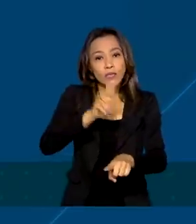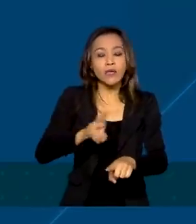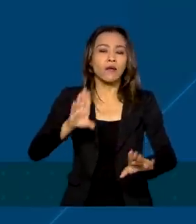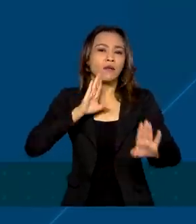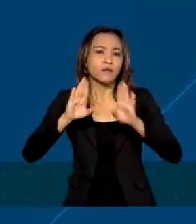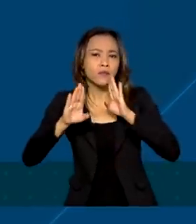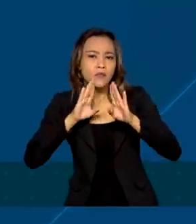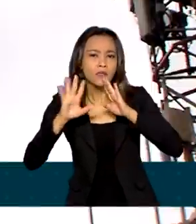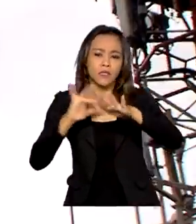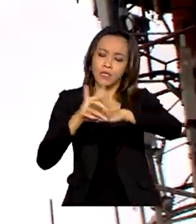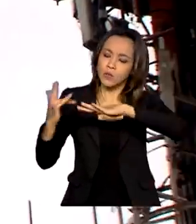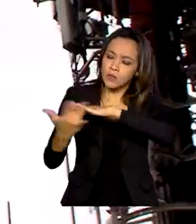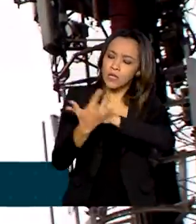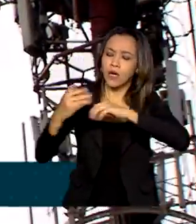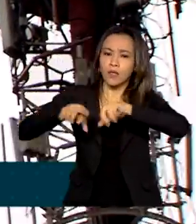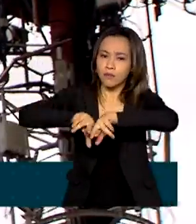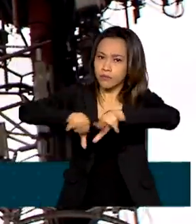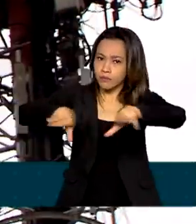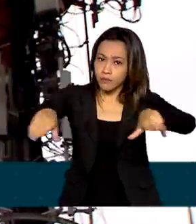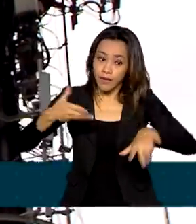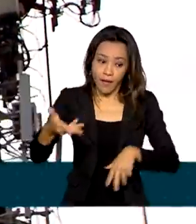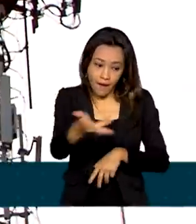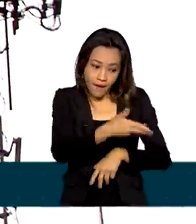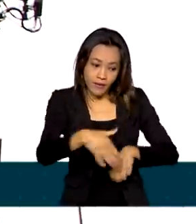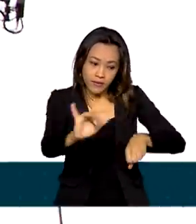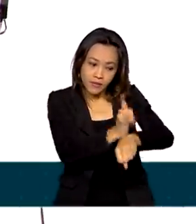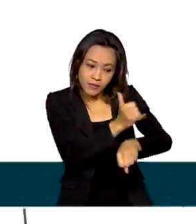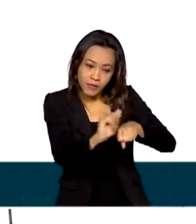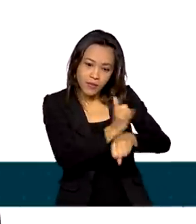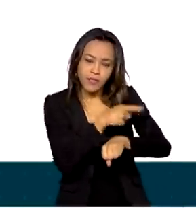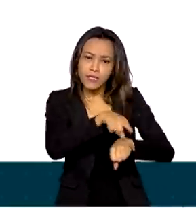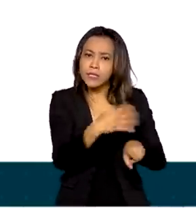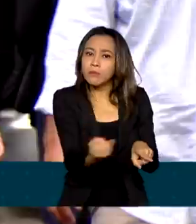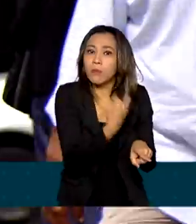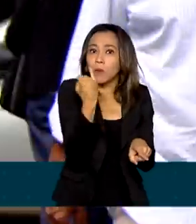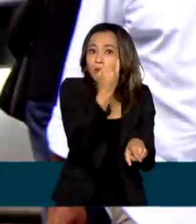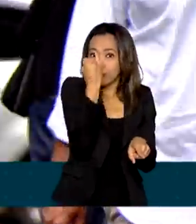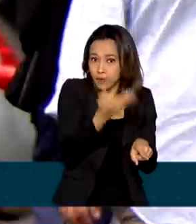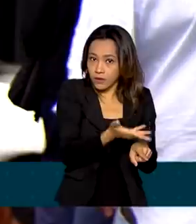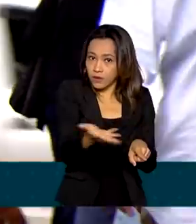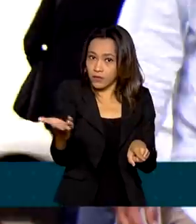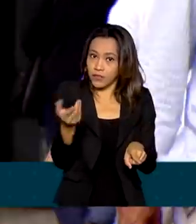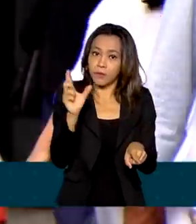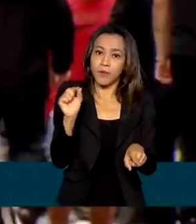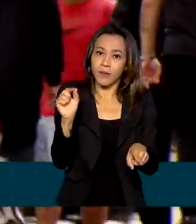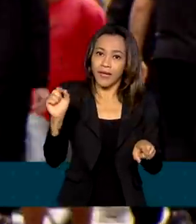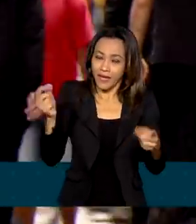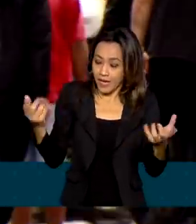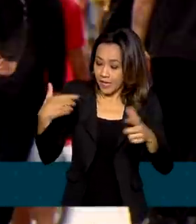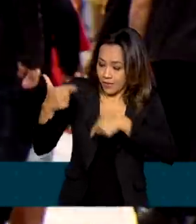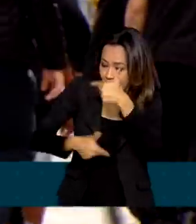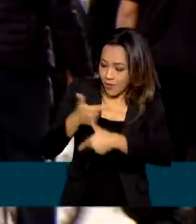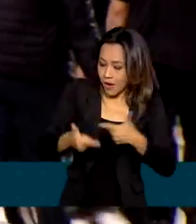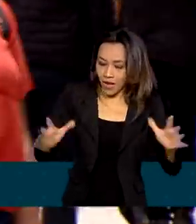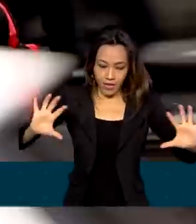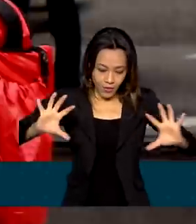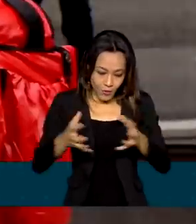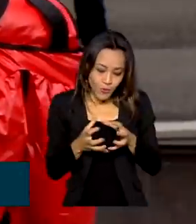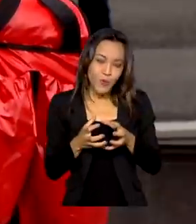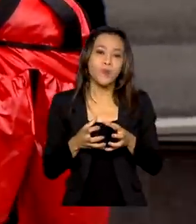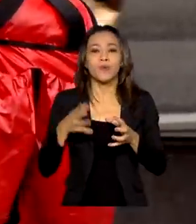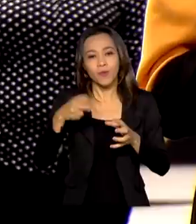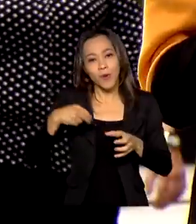usar a tecnologia de 5G. Essas ferramentas são muito importantes para a gente trabalhar em equipe como nação e como sociedade.